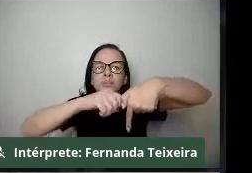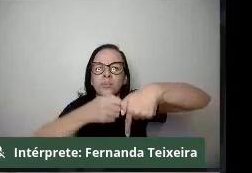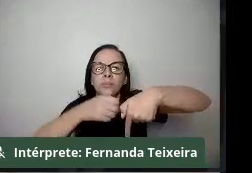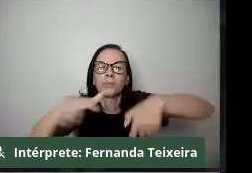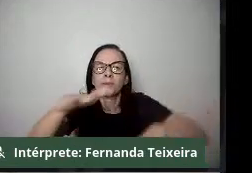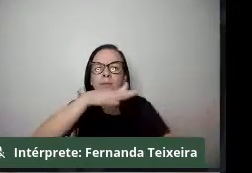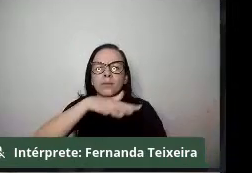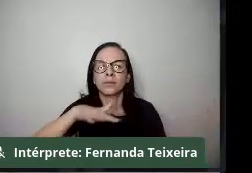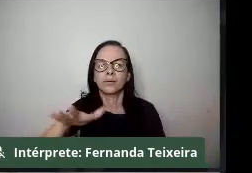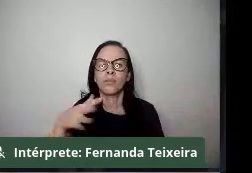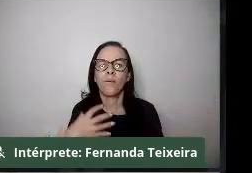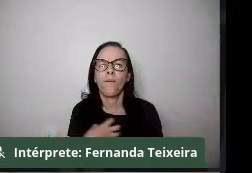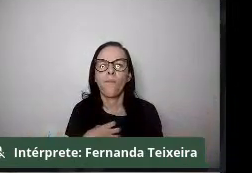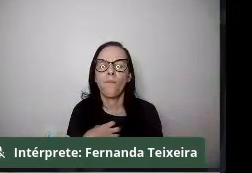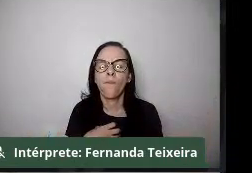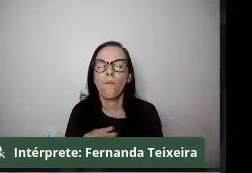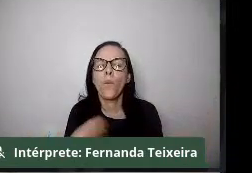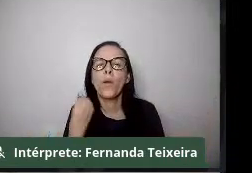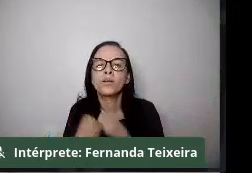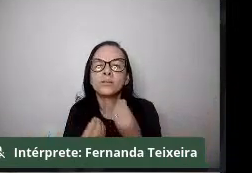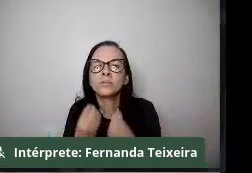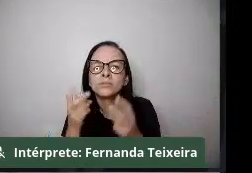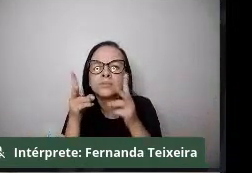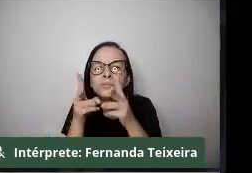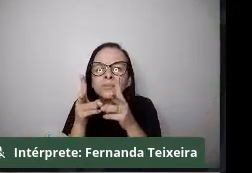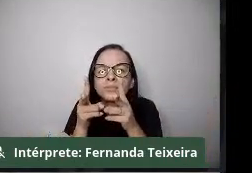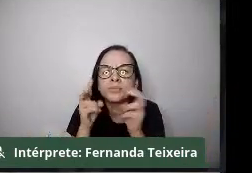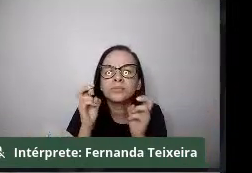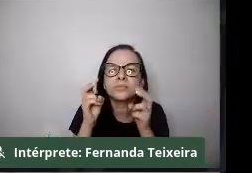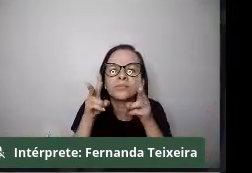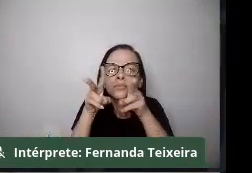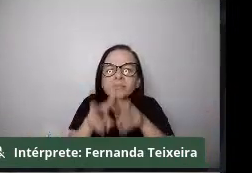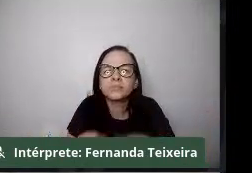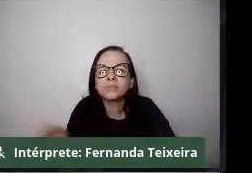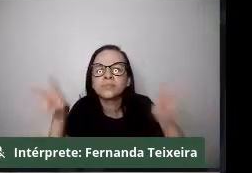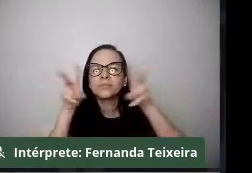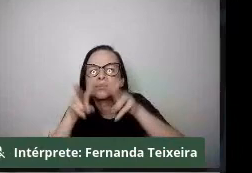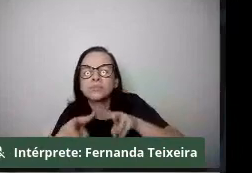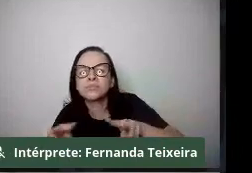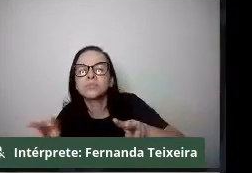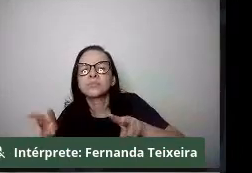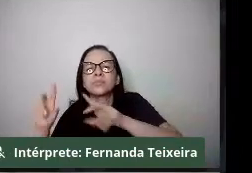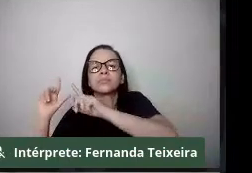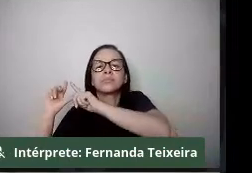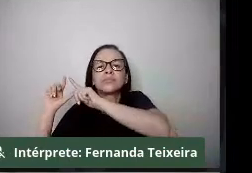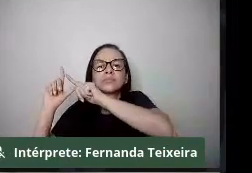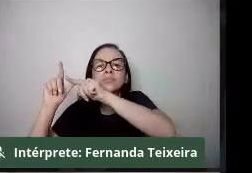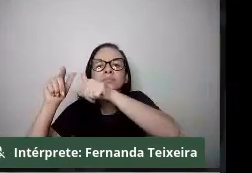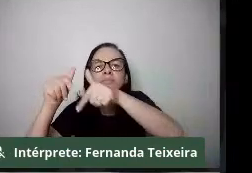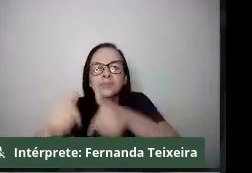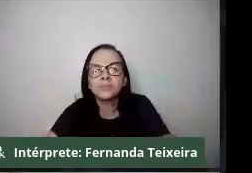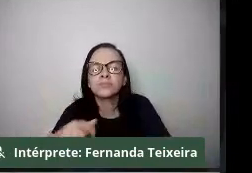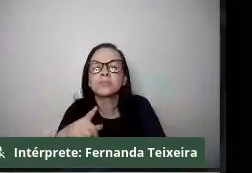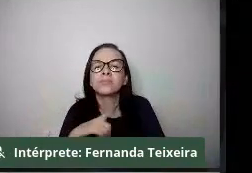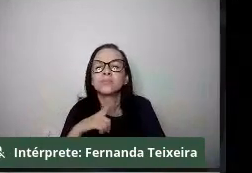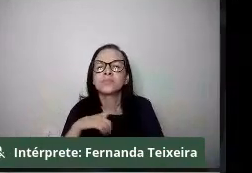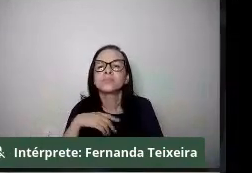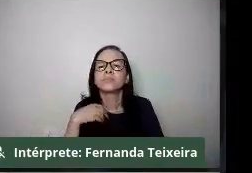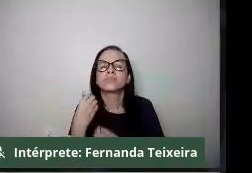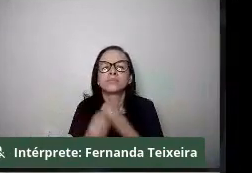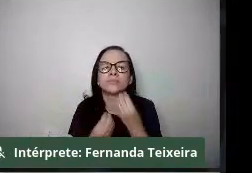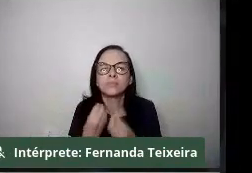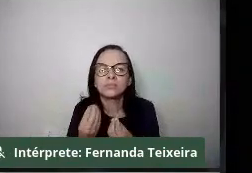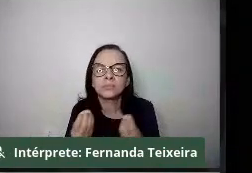perceber uma espacialização muito presente dessas comunidades tradicionais. O último levantamento que nós, o Grupo